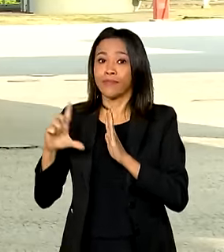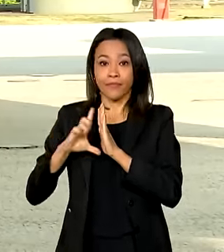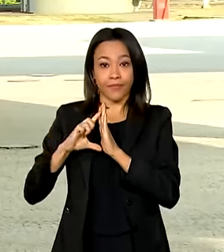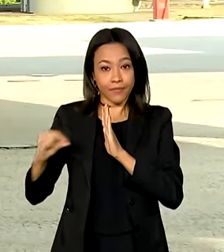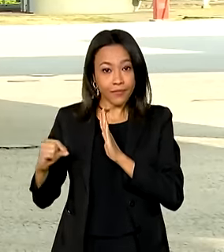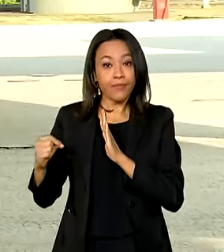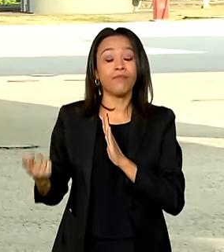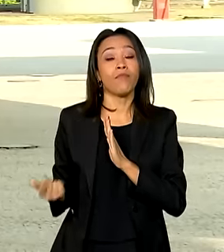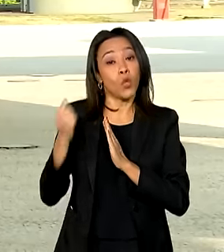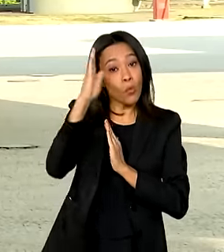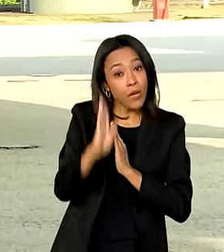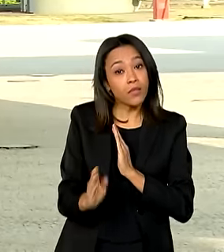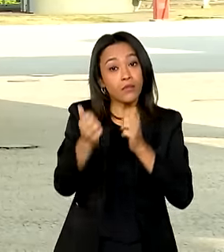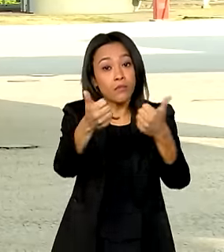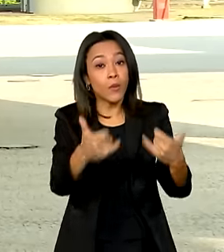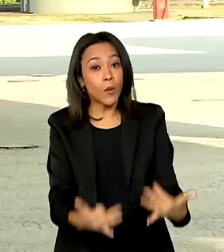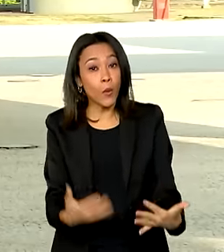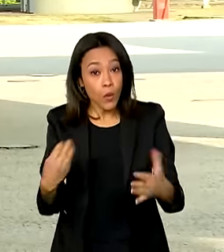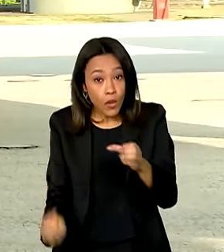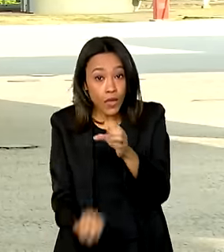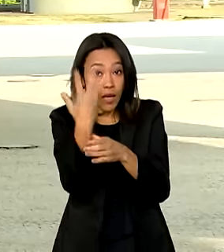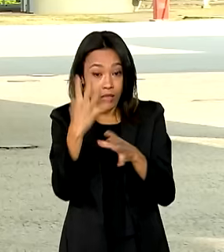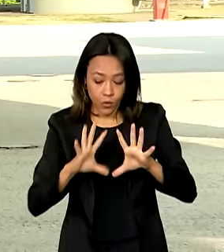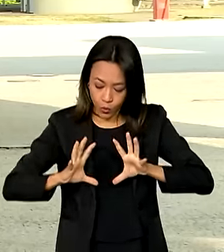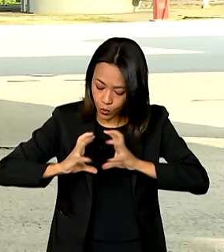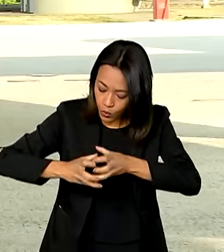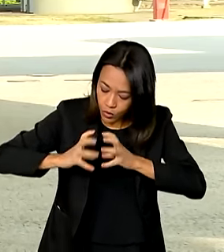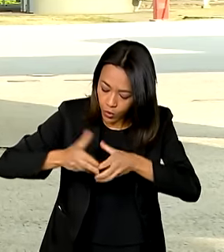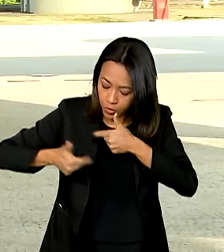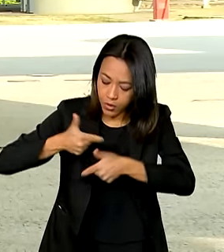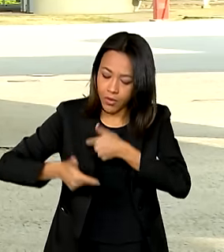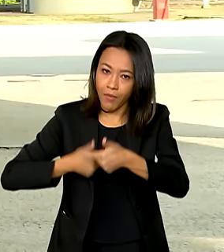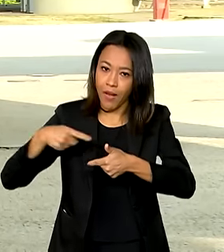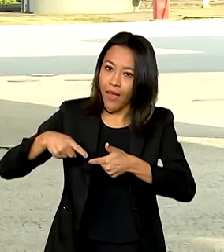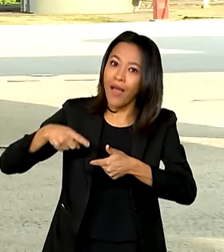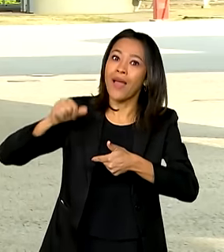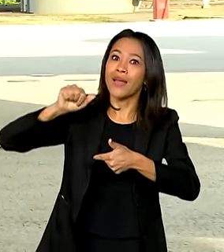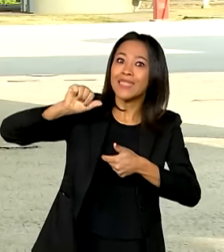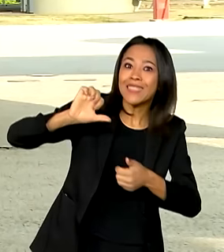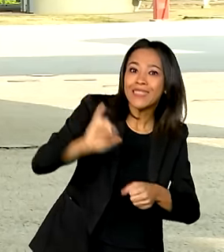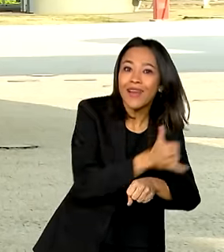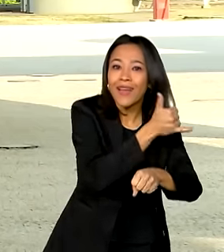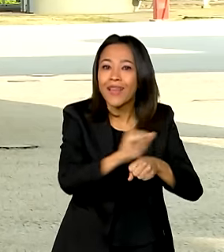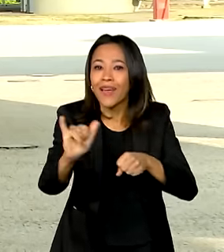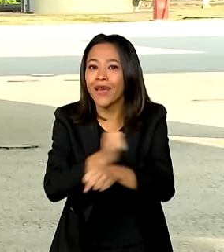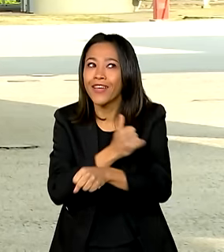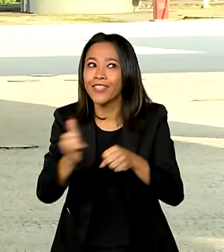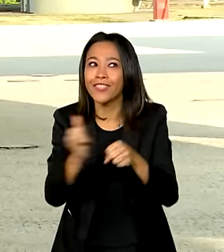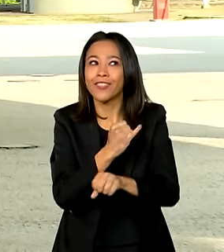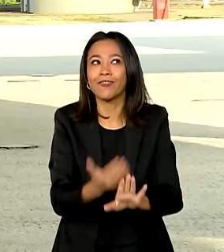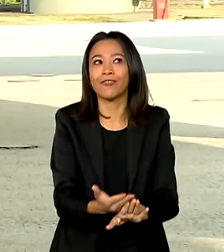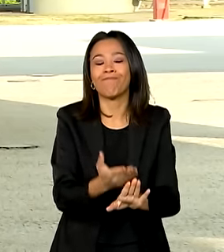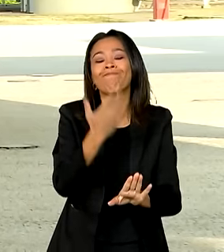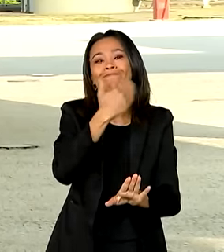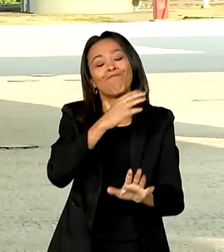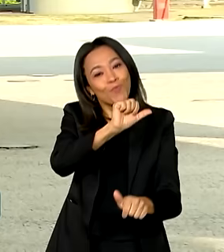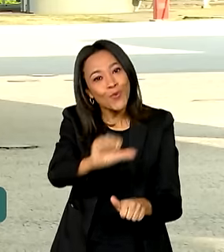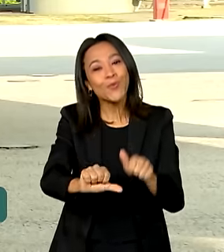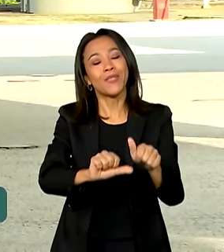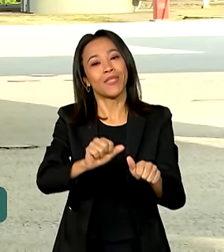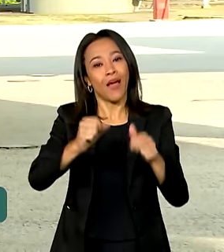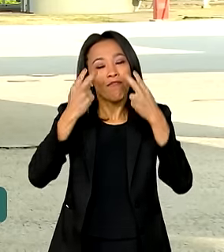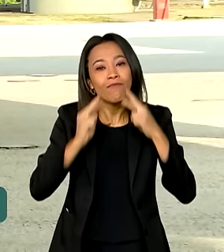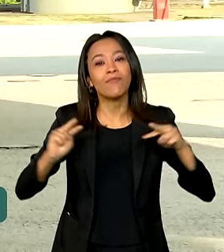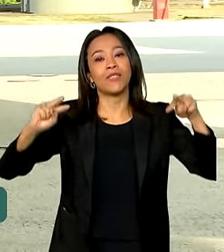governo destacou que a instalação desse comitê marca uma mudança na estratégia com relação às fronteiras. Isso porque a